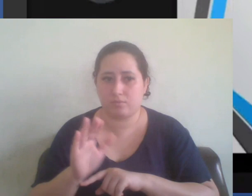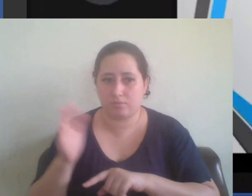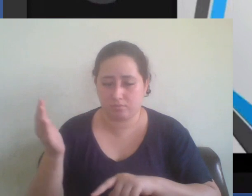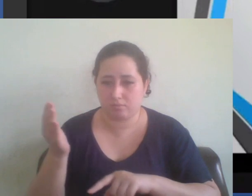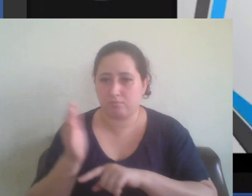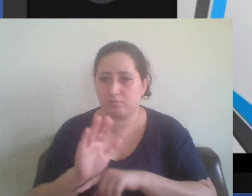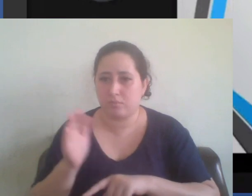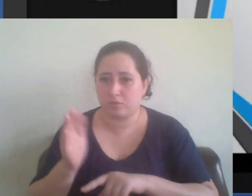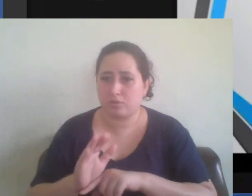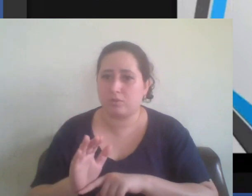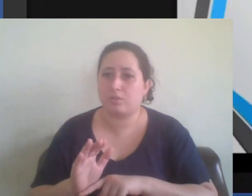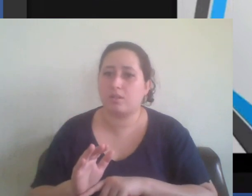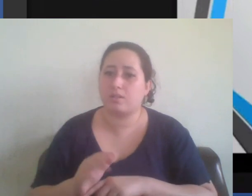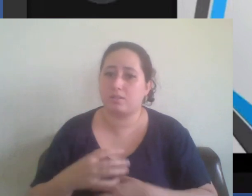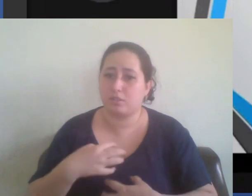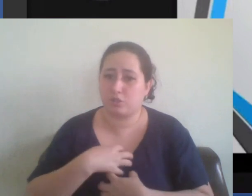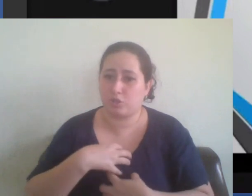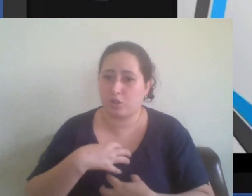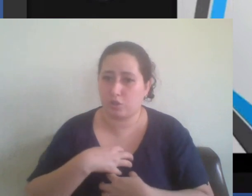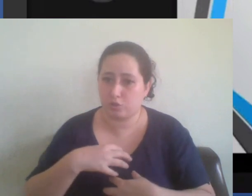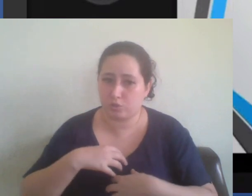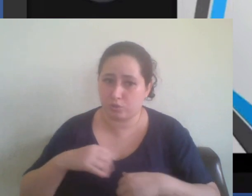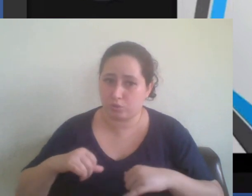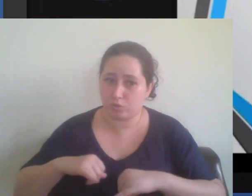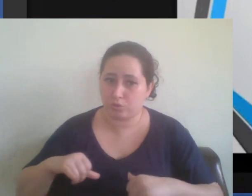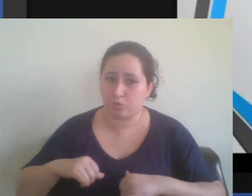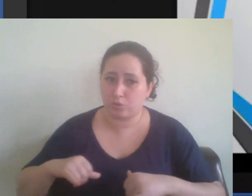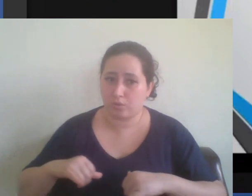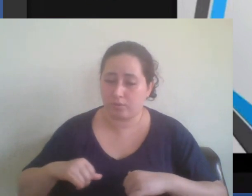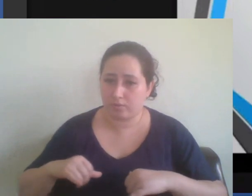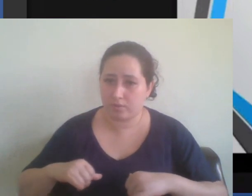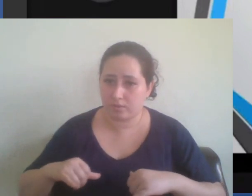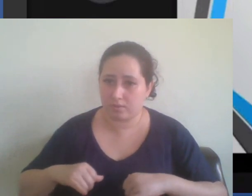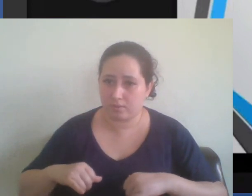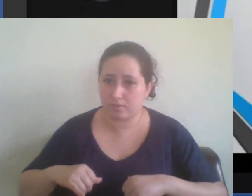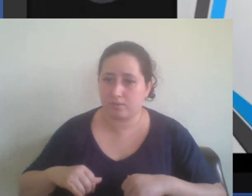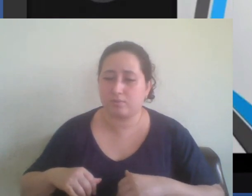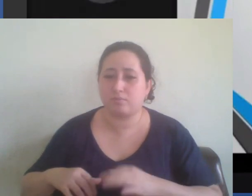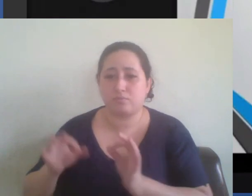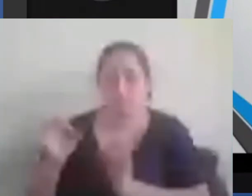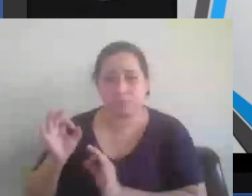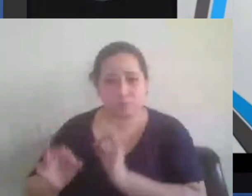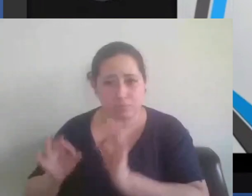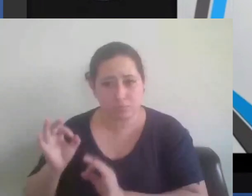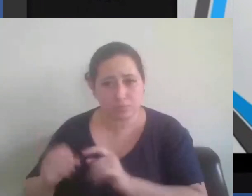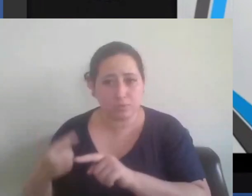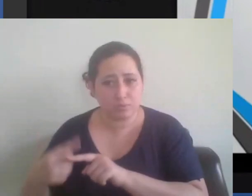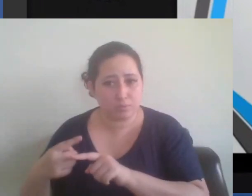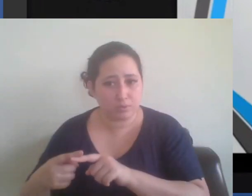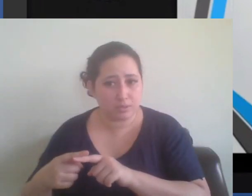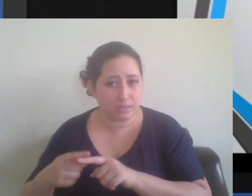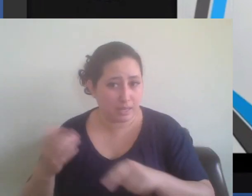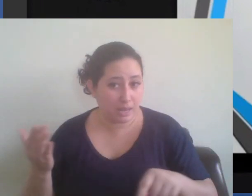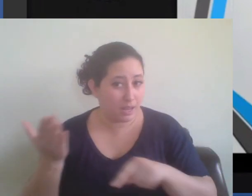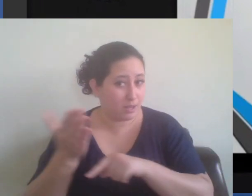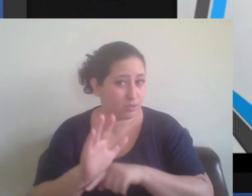sofreram então o justiçamento porque eles haviam colaborado com o inimigo